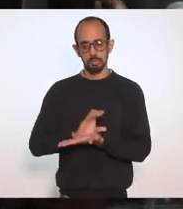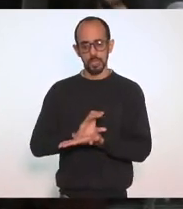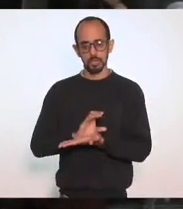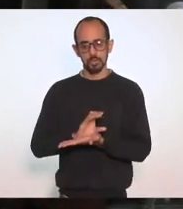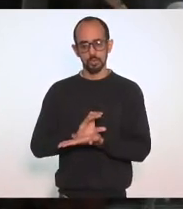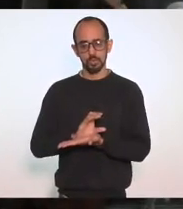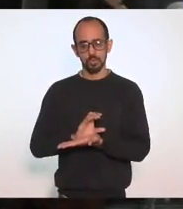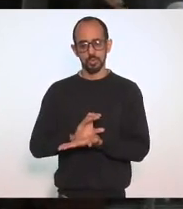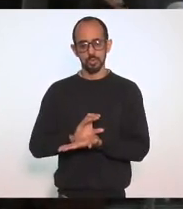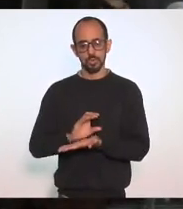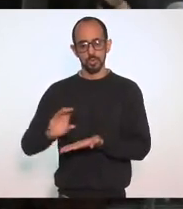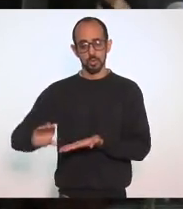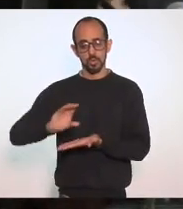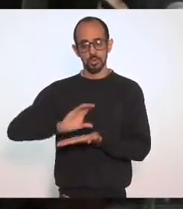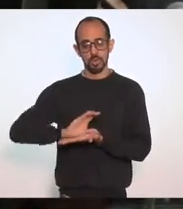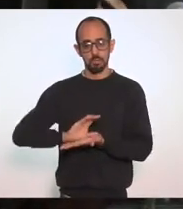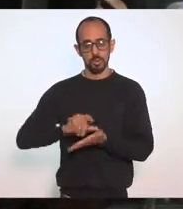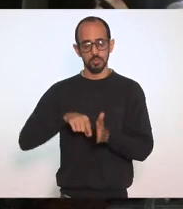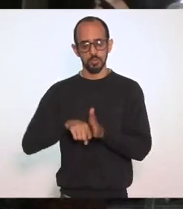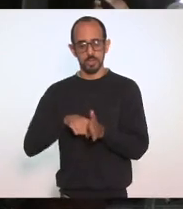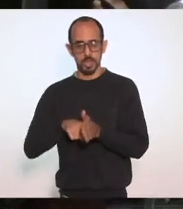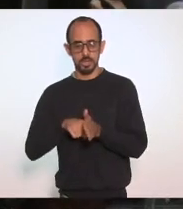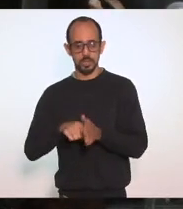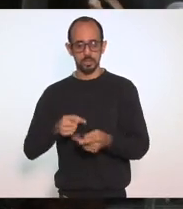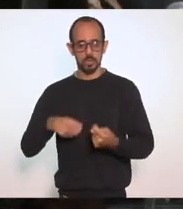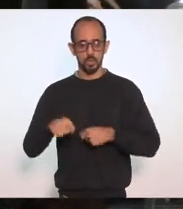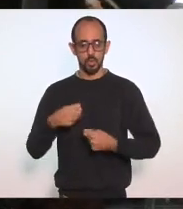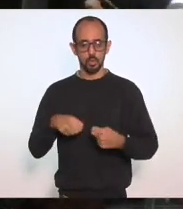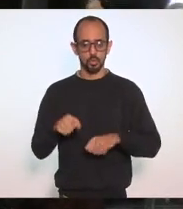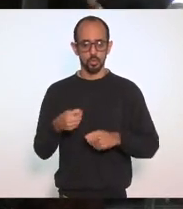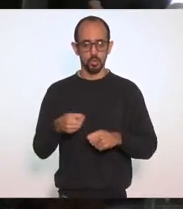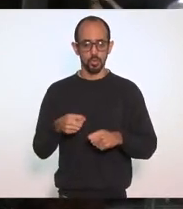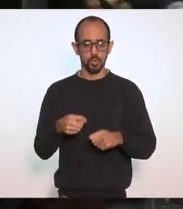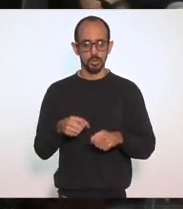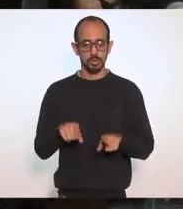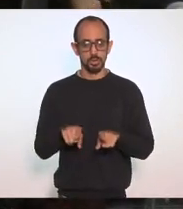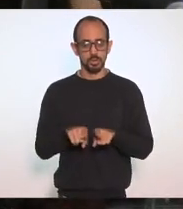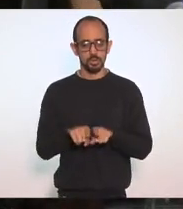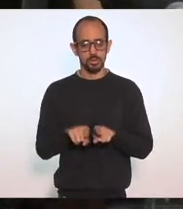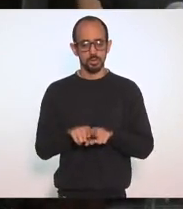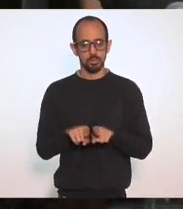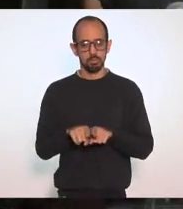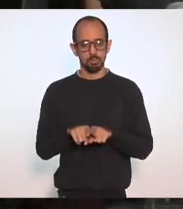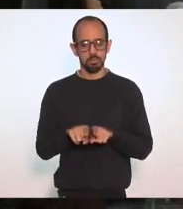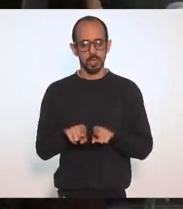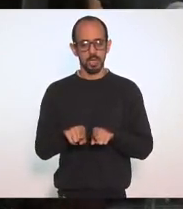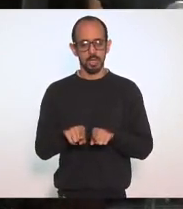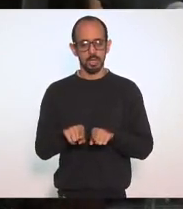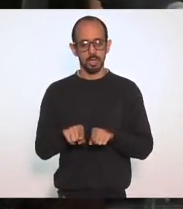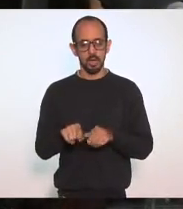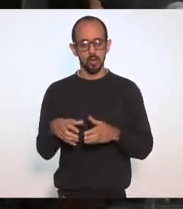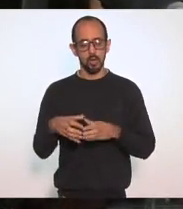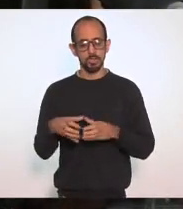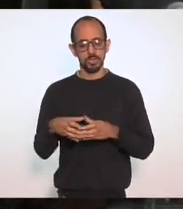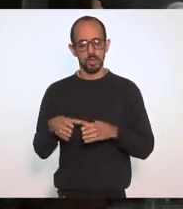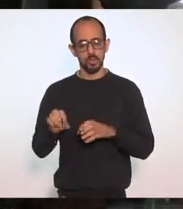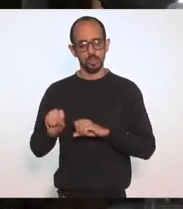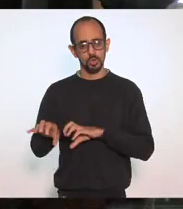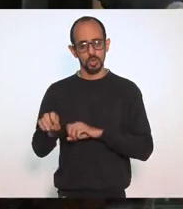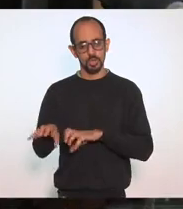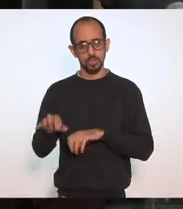E fiscalização Financeira E controle Para emitir Parecer Pela comissão De educação Deputado Flávio Serafini